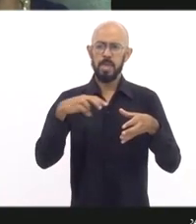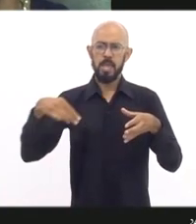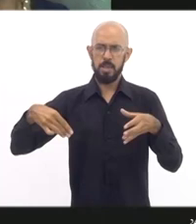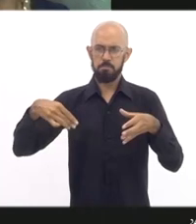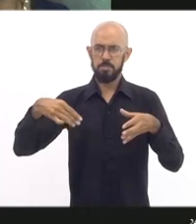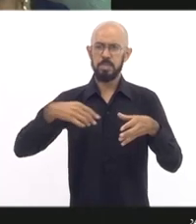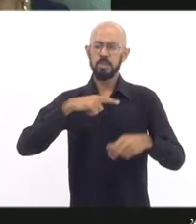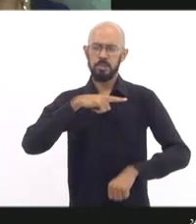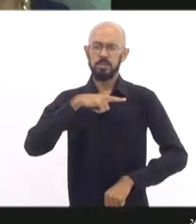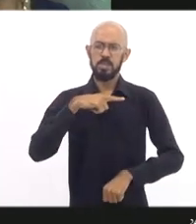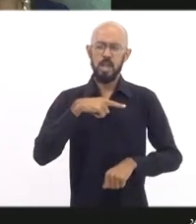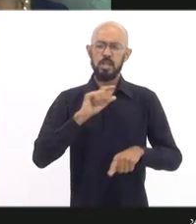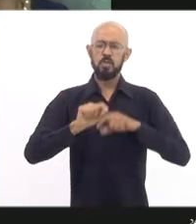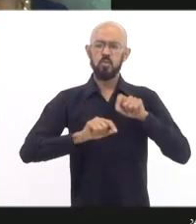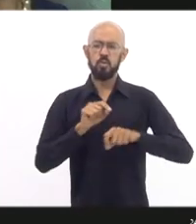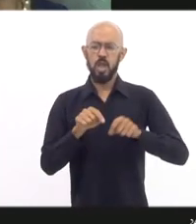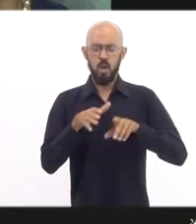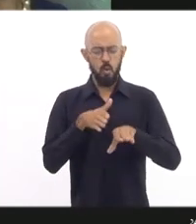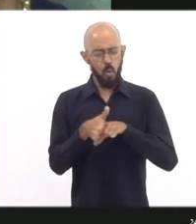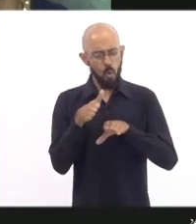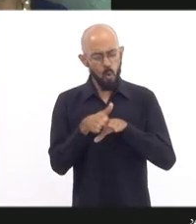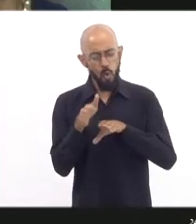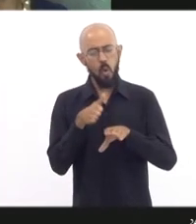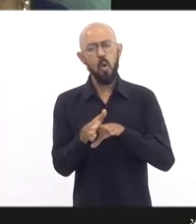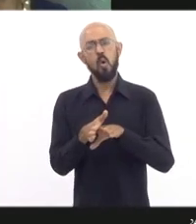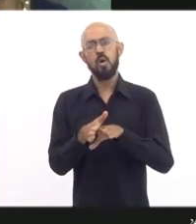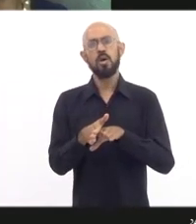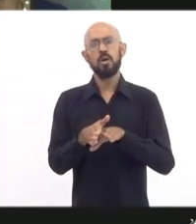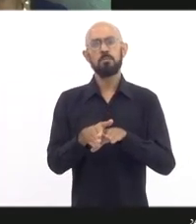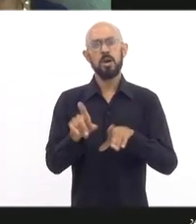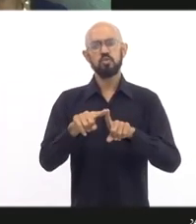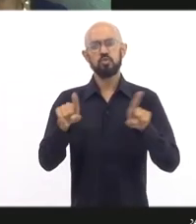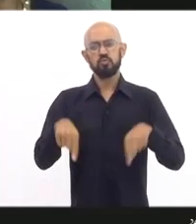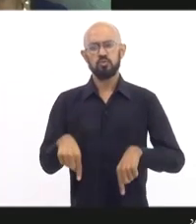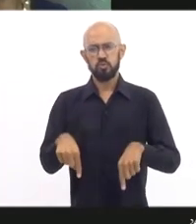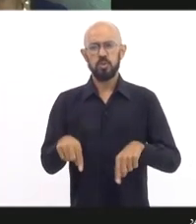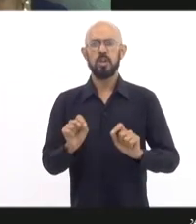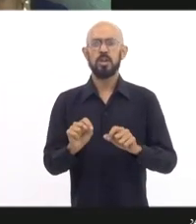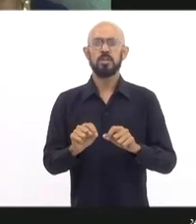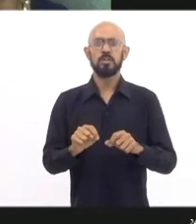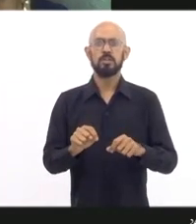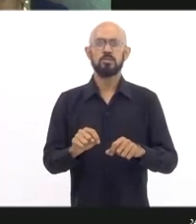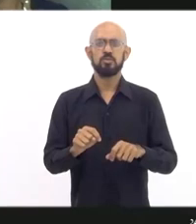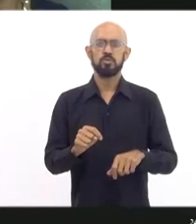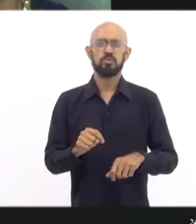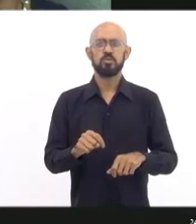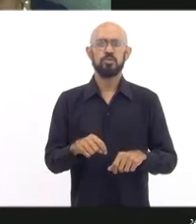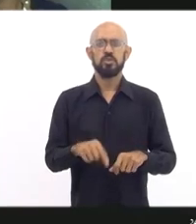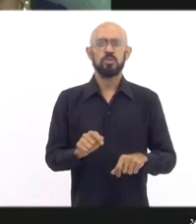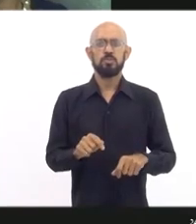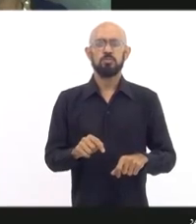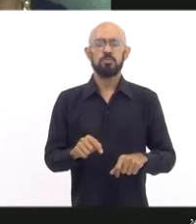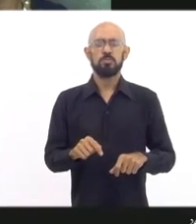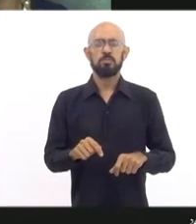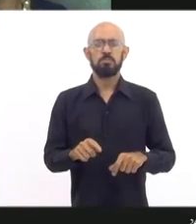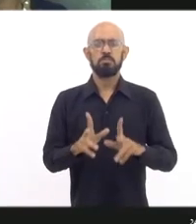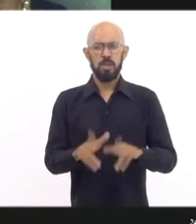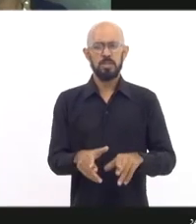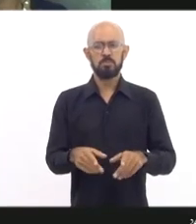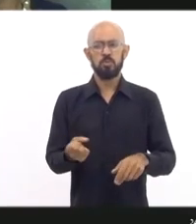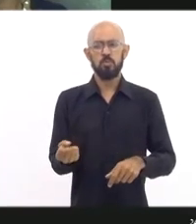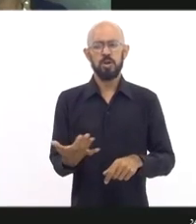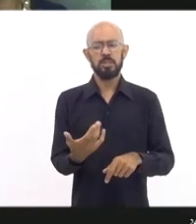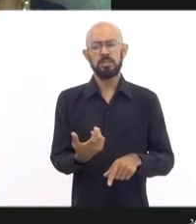tem orientações a dar para seus quadros, para seus praças de oficiais, mesmo quando eles